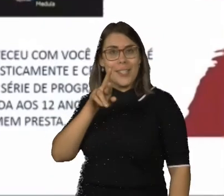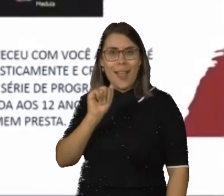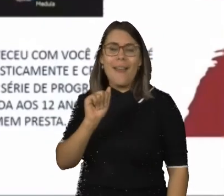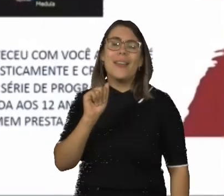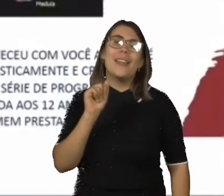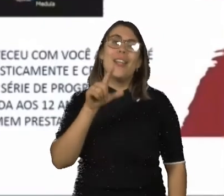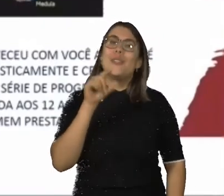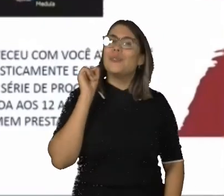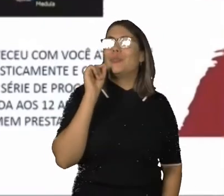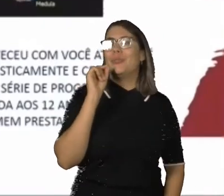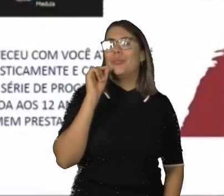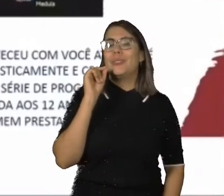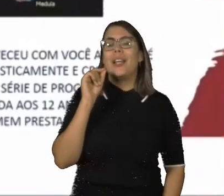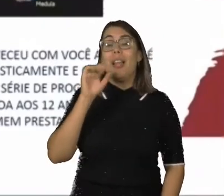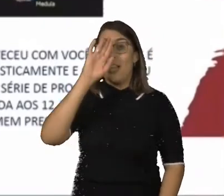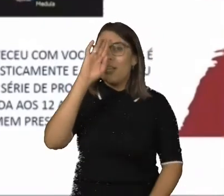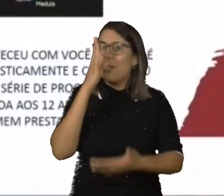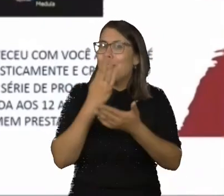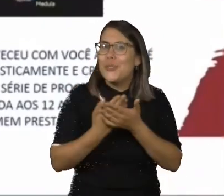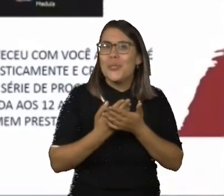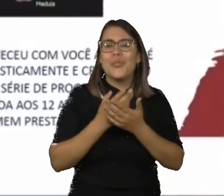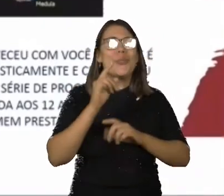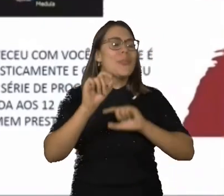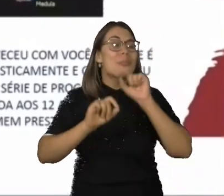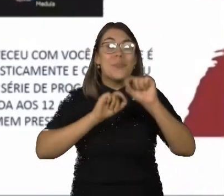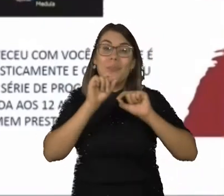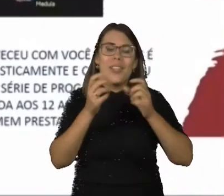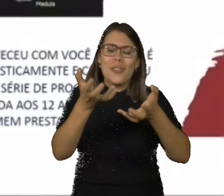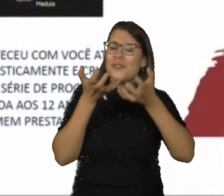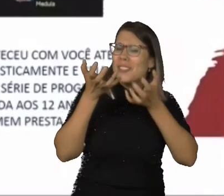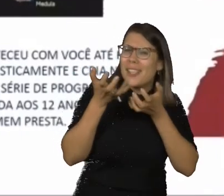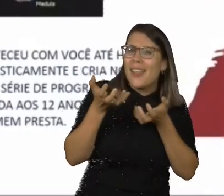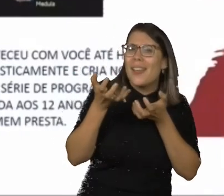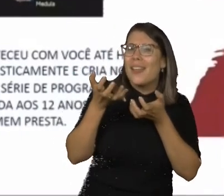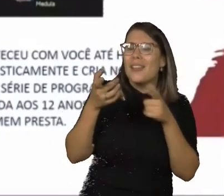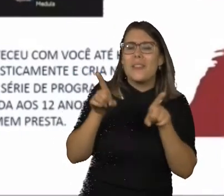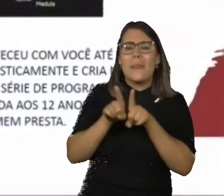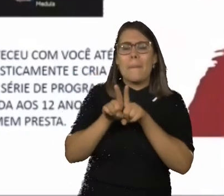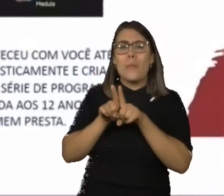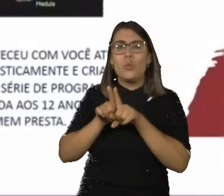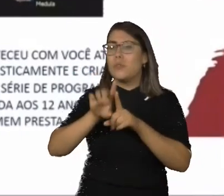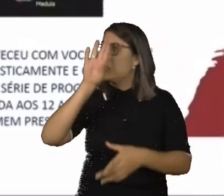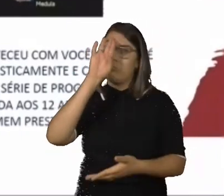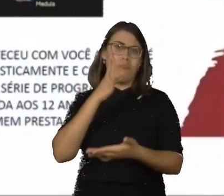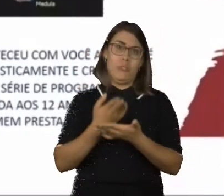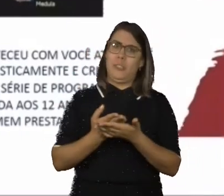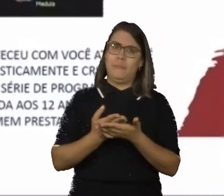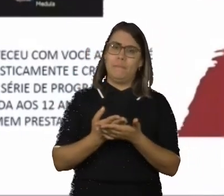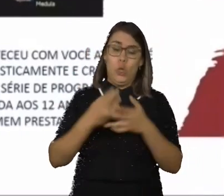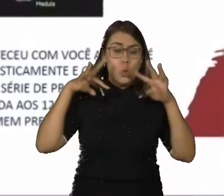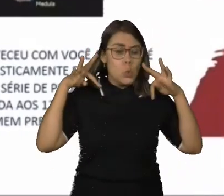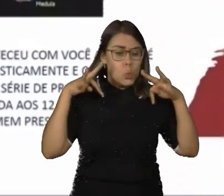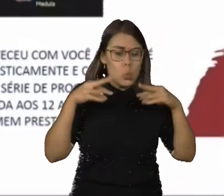começam as nossas crenças. Ela filtra omissões, generalizações e distorções. Então, tudo